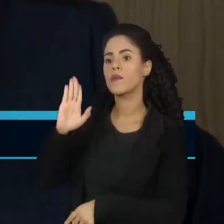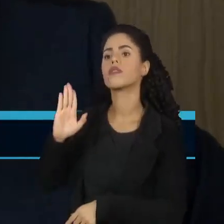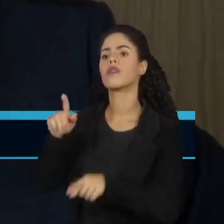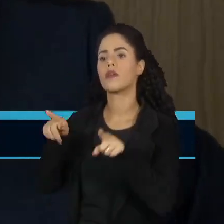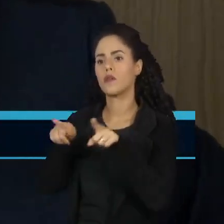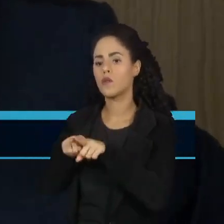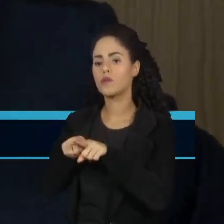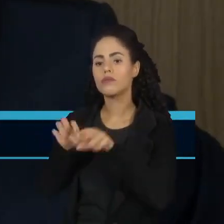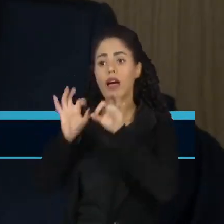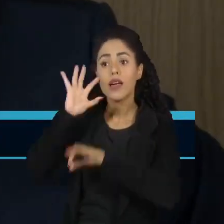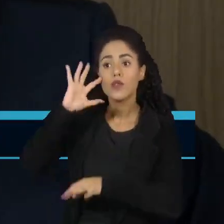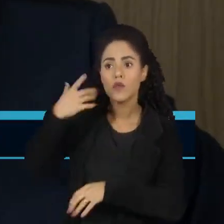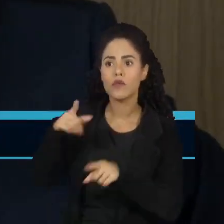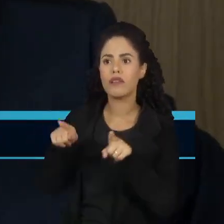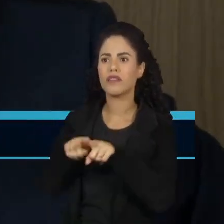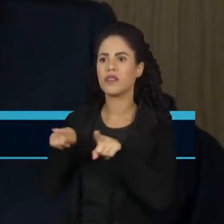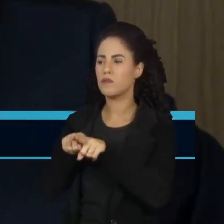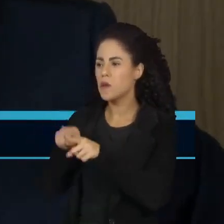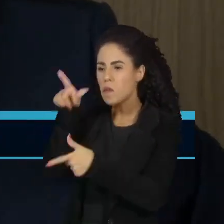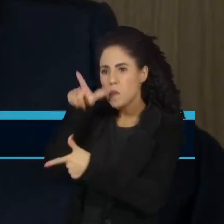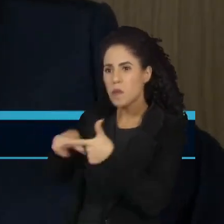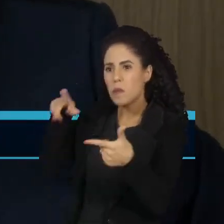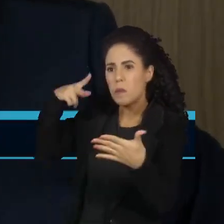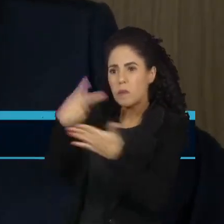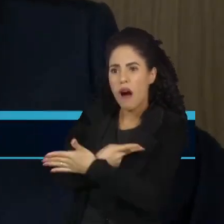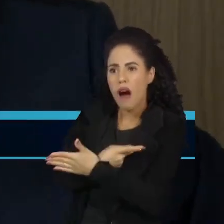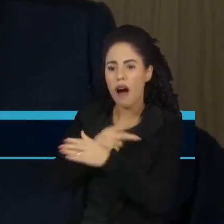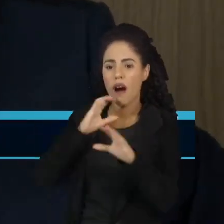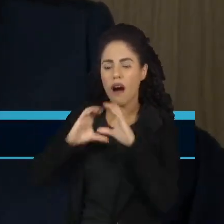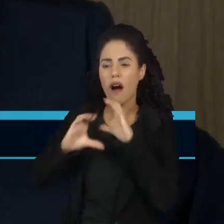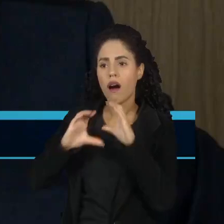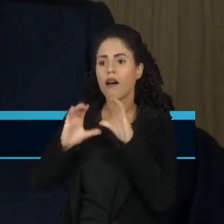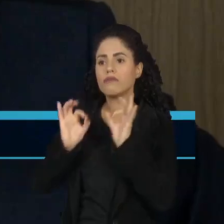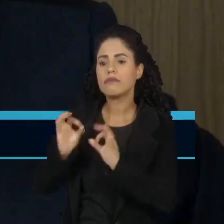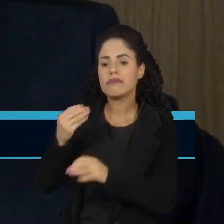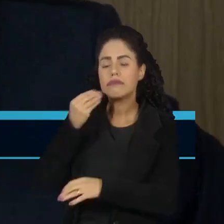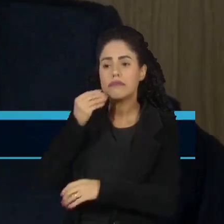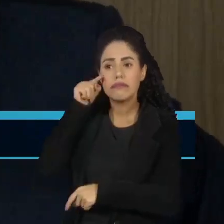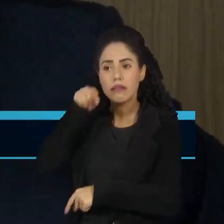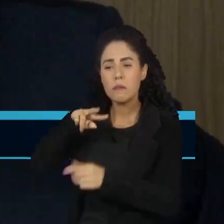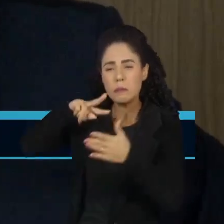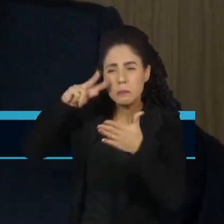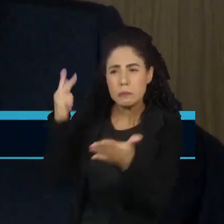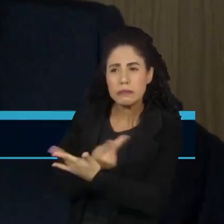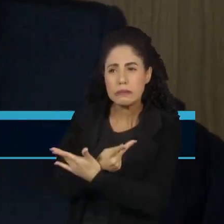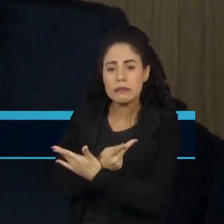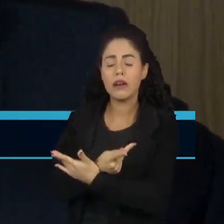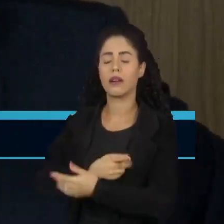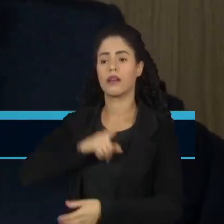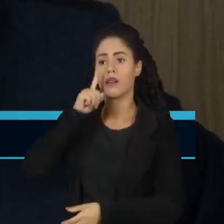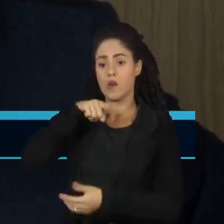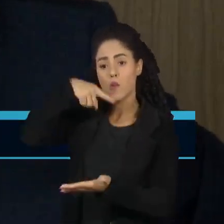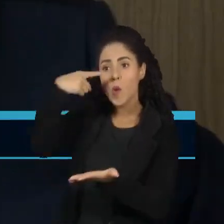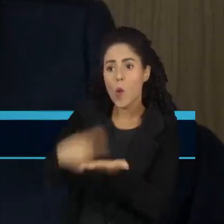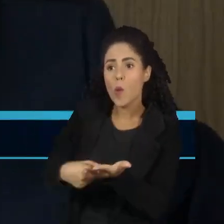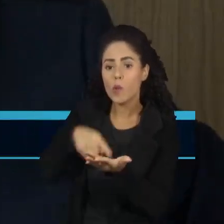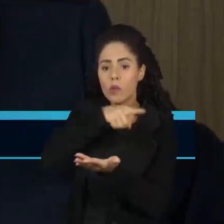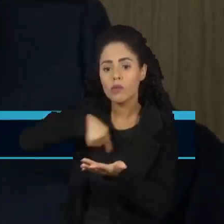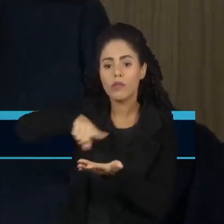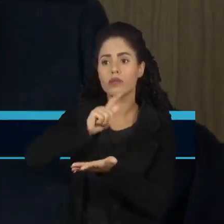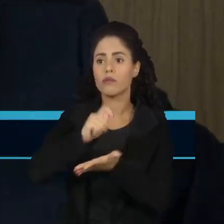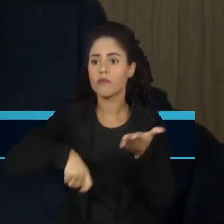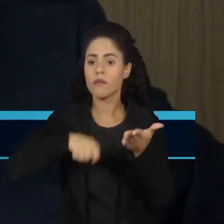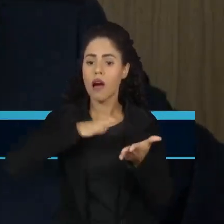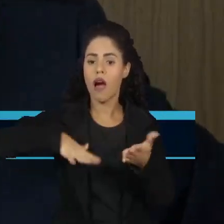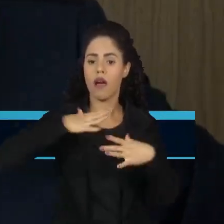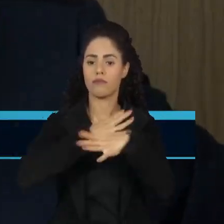erro de comunicação, um grave erro de seu compromisso contratual com a